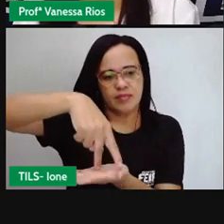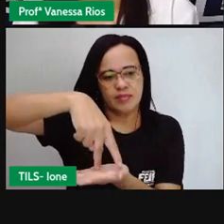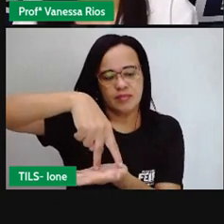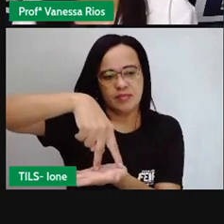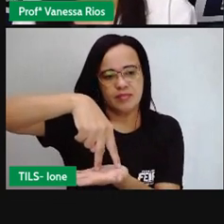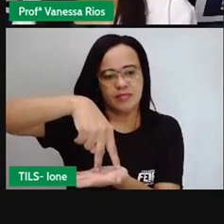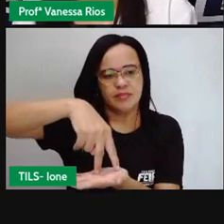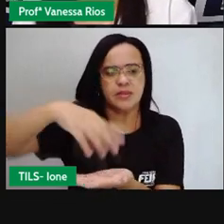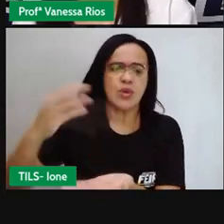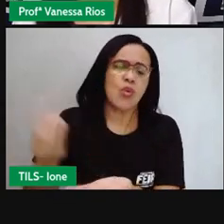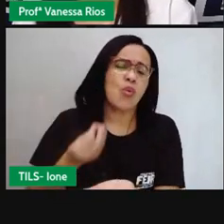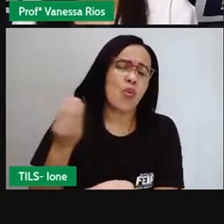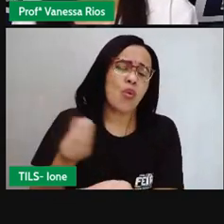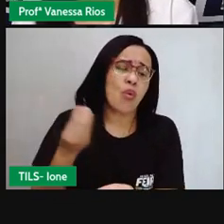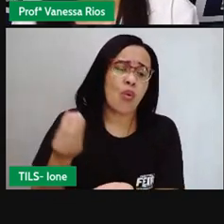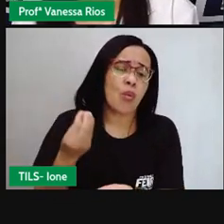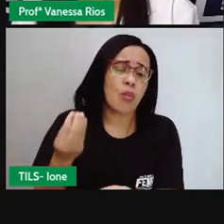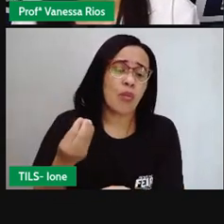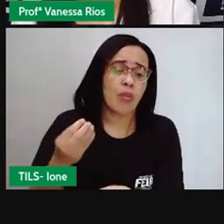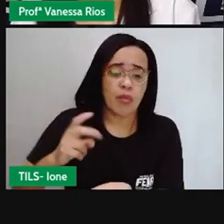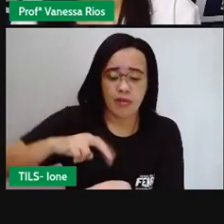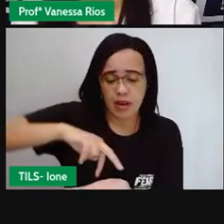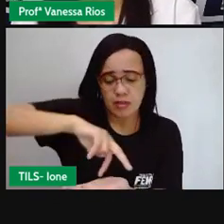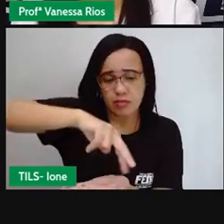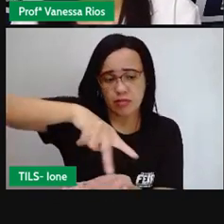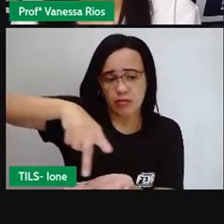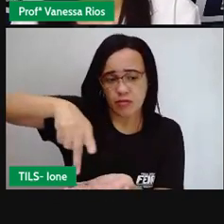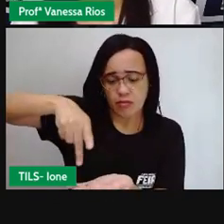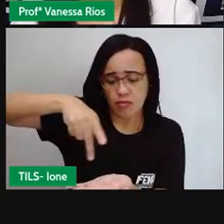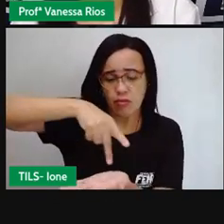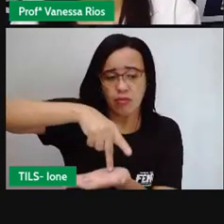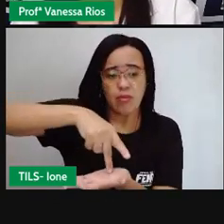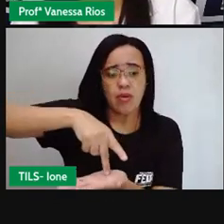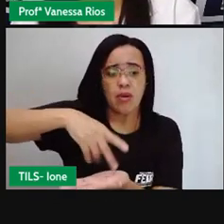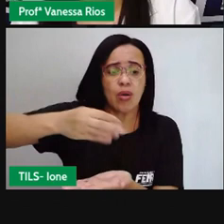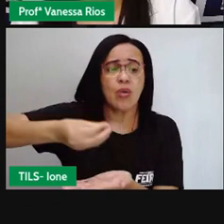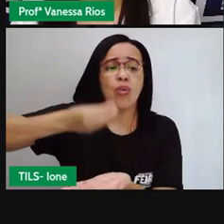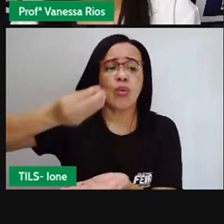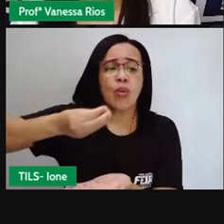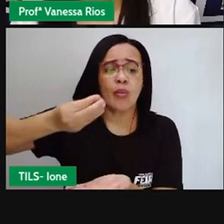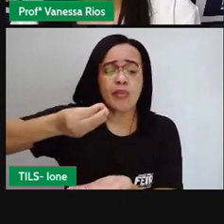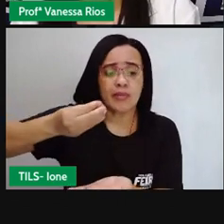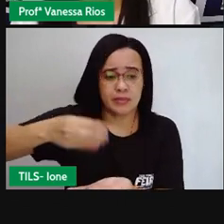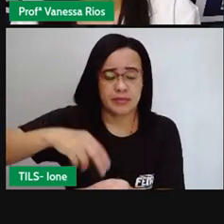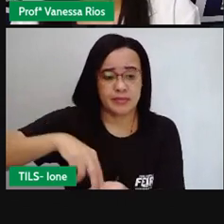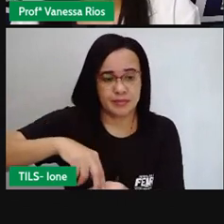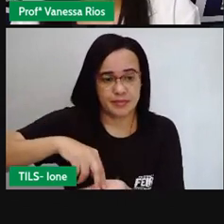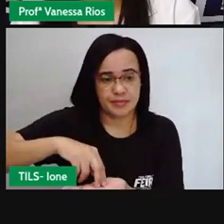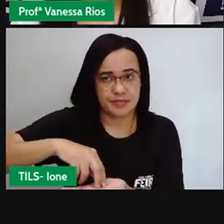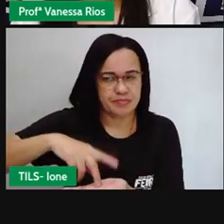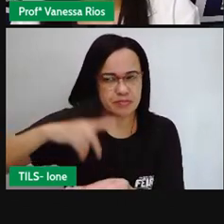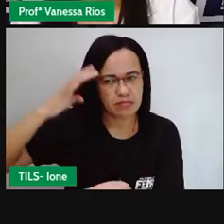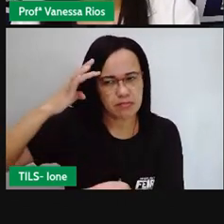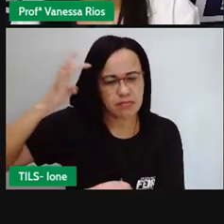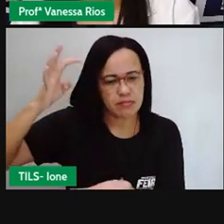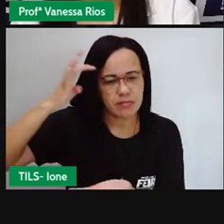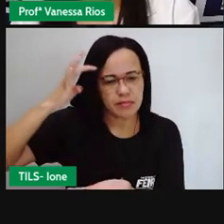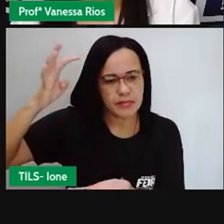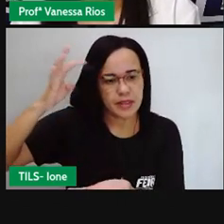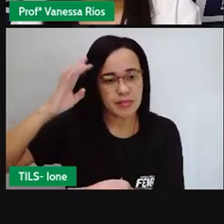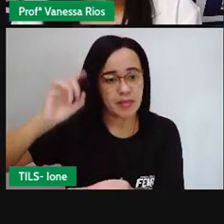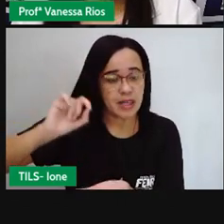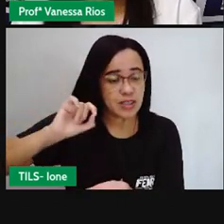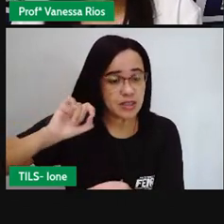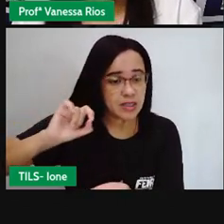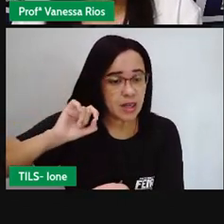vai dar um quarto de volta? um quarto de volta a gente tem que imaginar que está dividindo